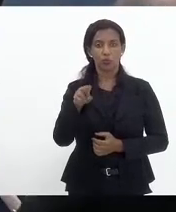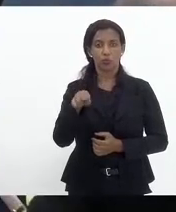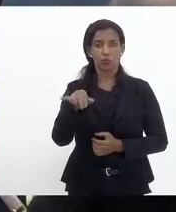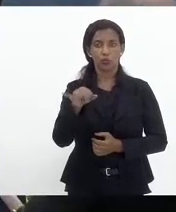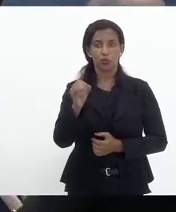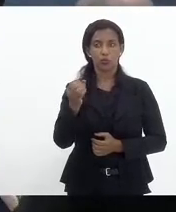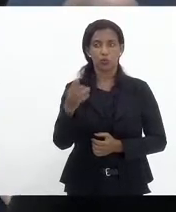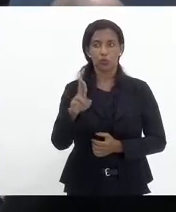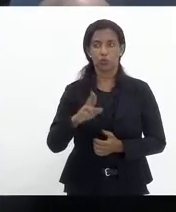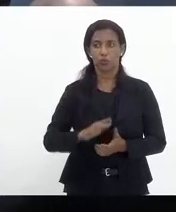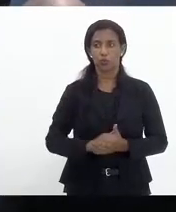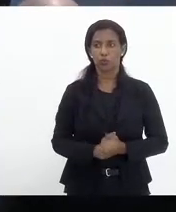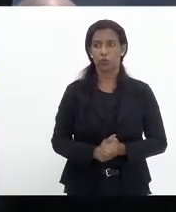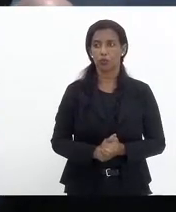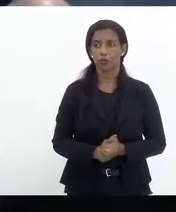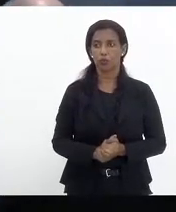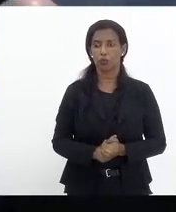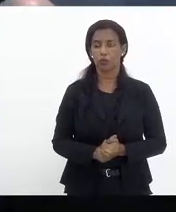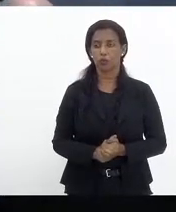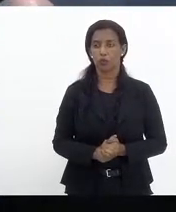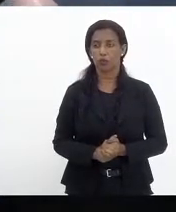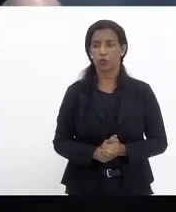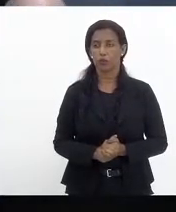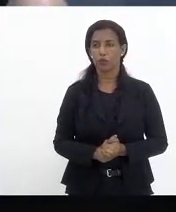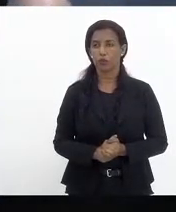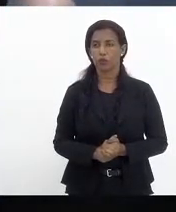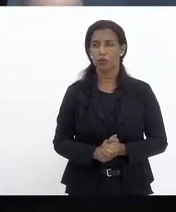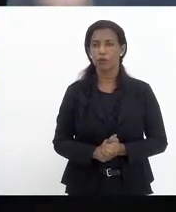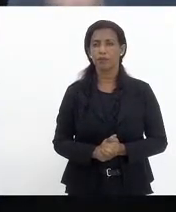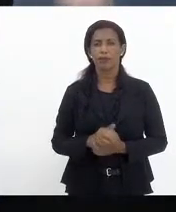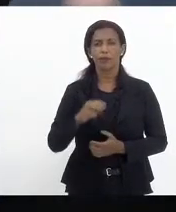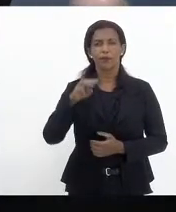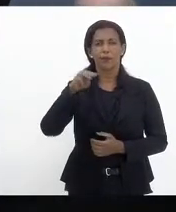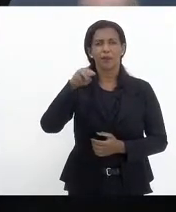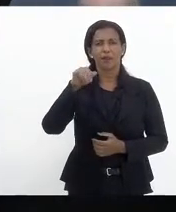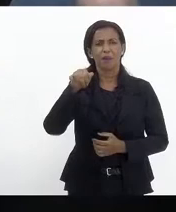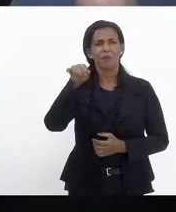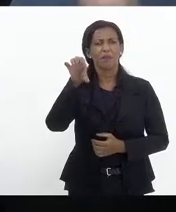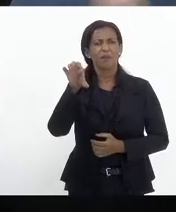prefeituras, o seu som